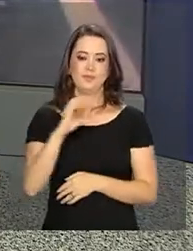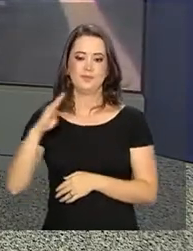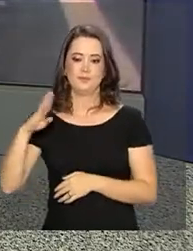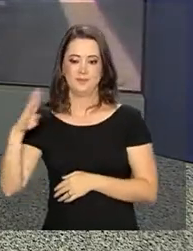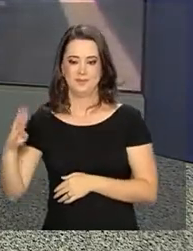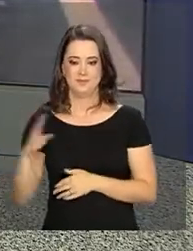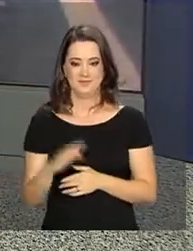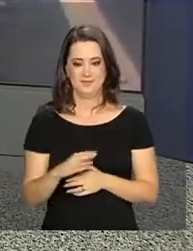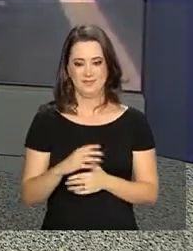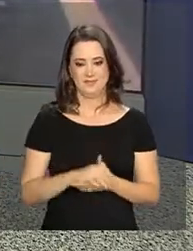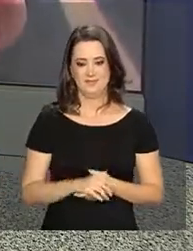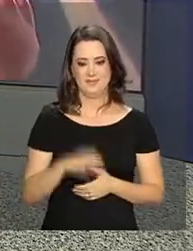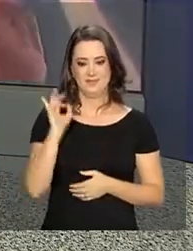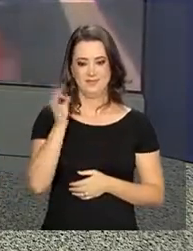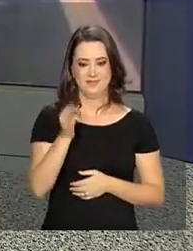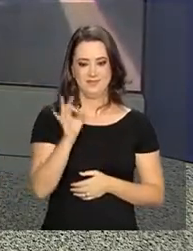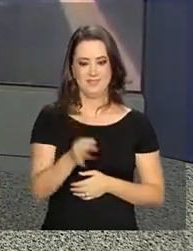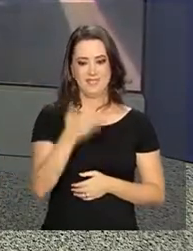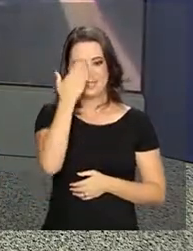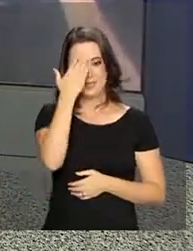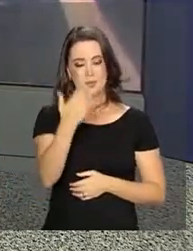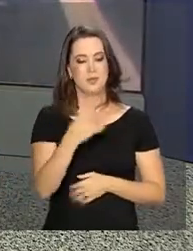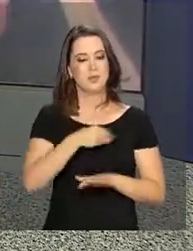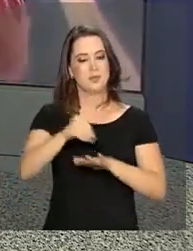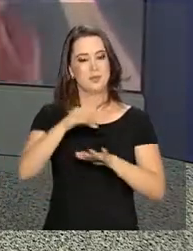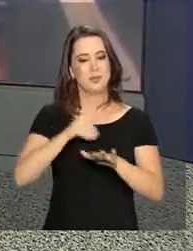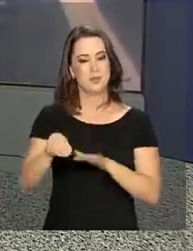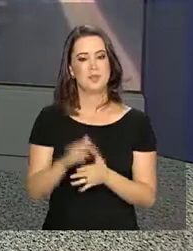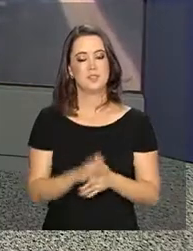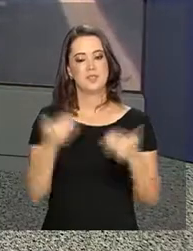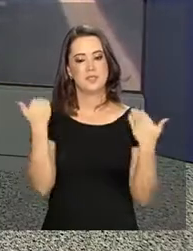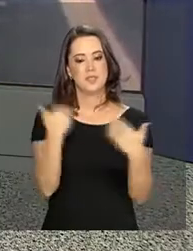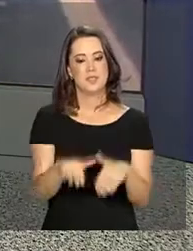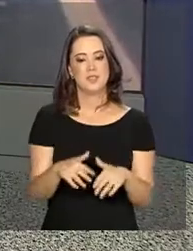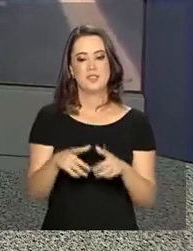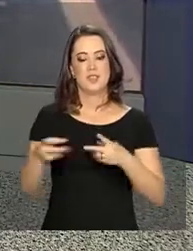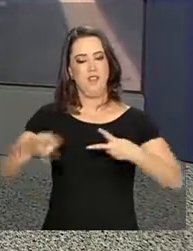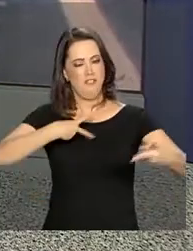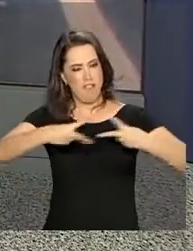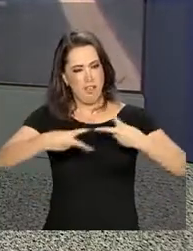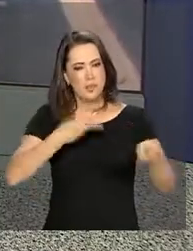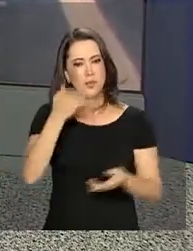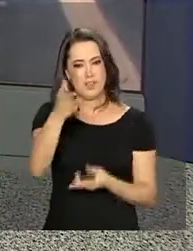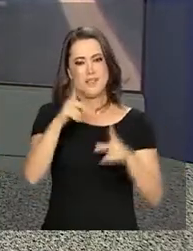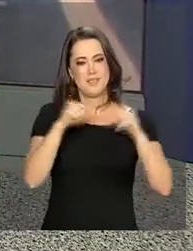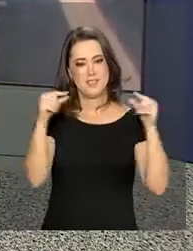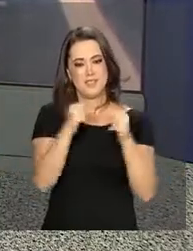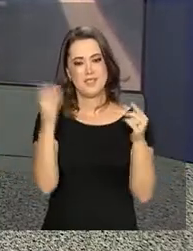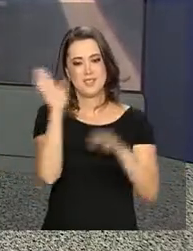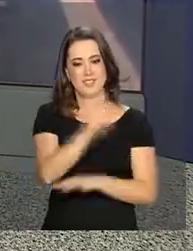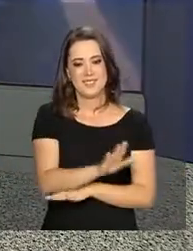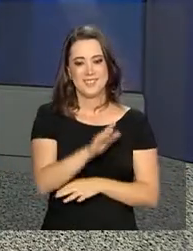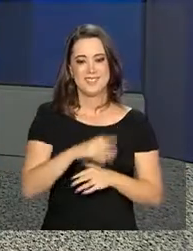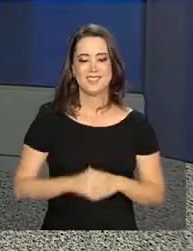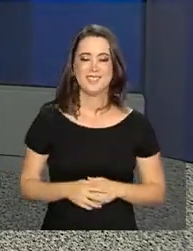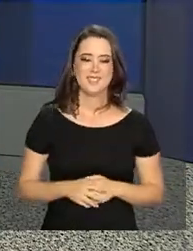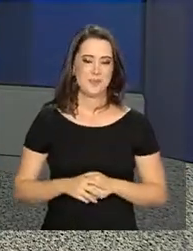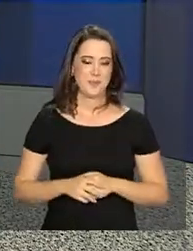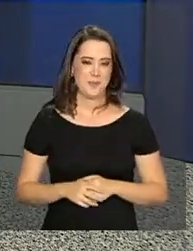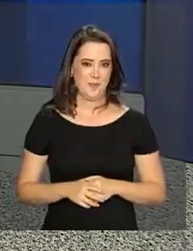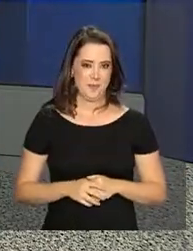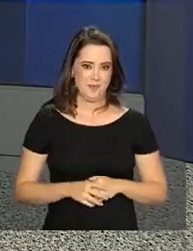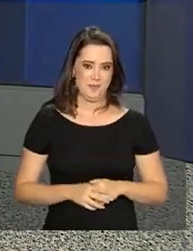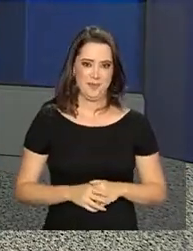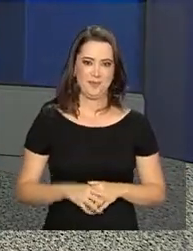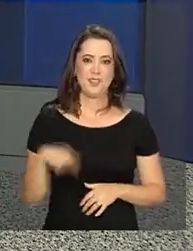do Brasil, Roberto. Tá certo, Daniela. Obrigado pelas informações, enfrentando bastante vento aqui em Brasília nesta tarde, né? Bem, e a gente